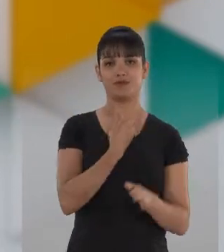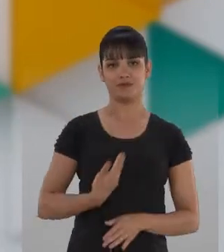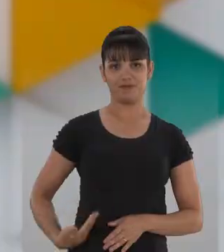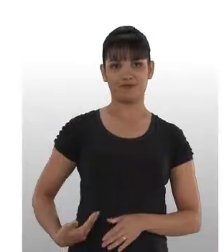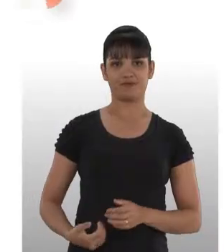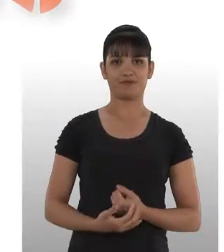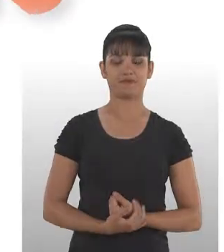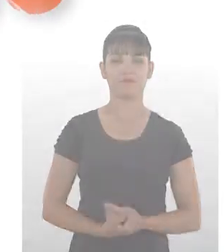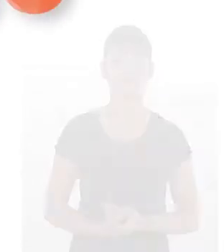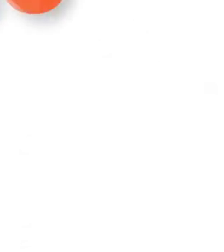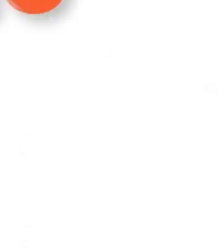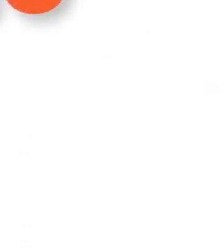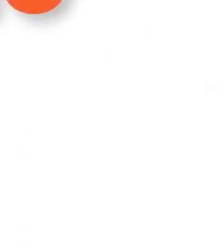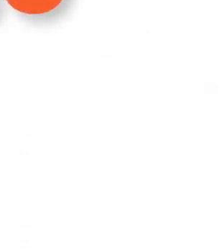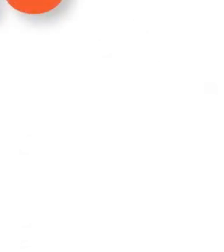governo.